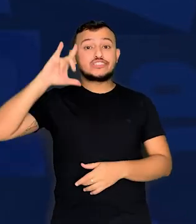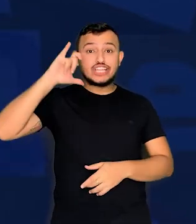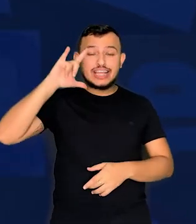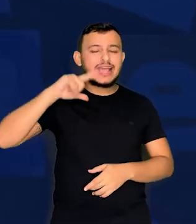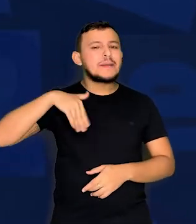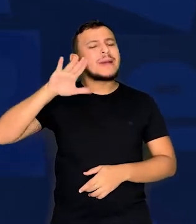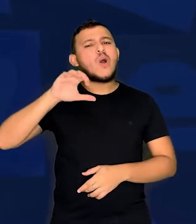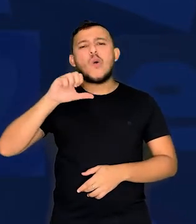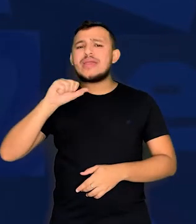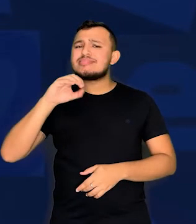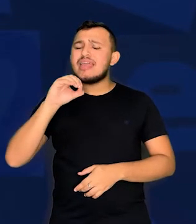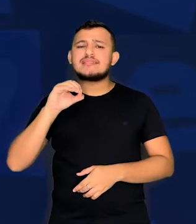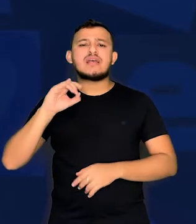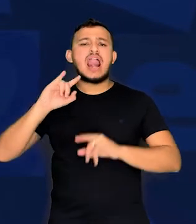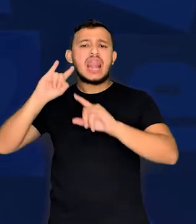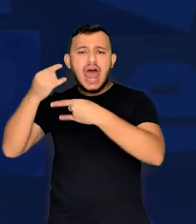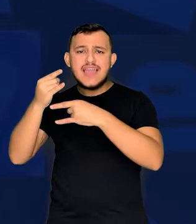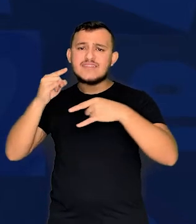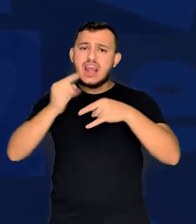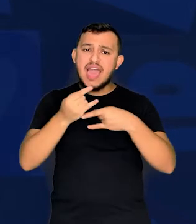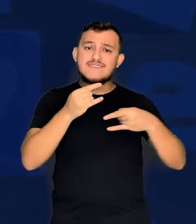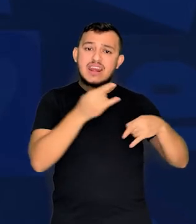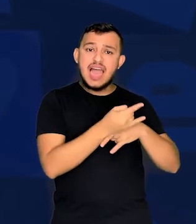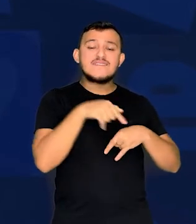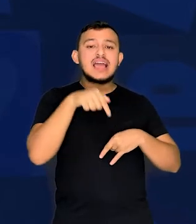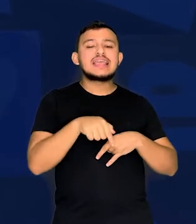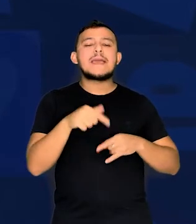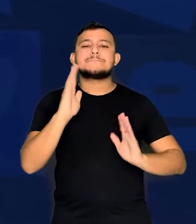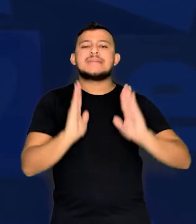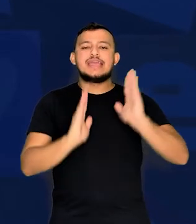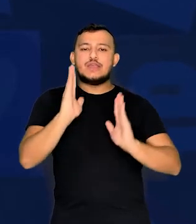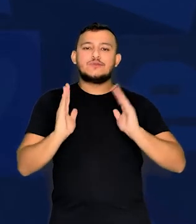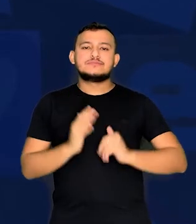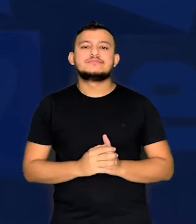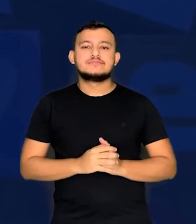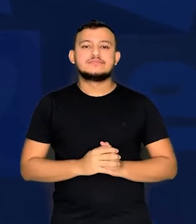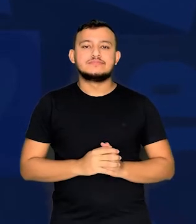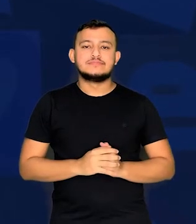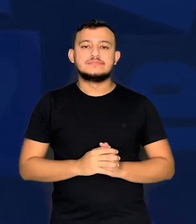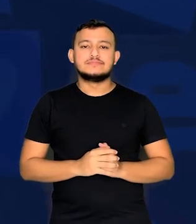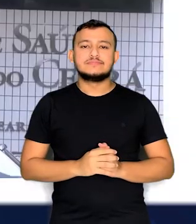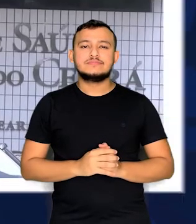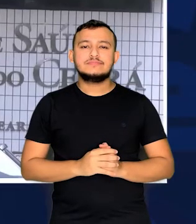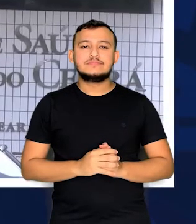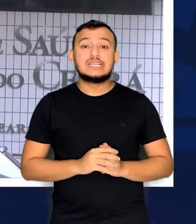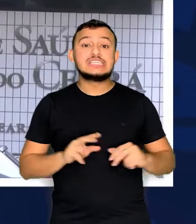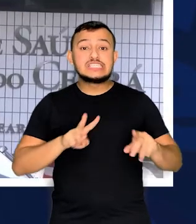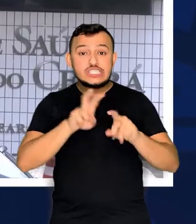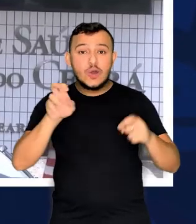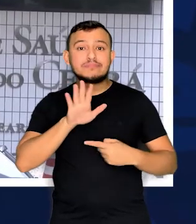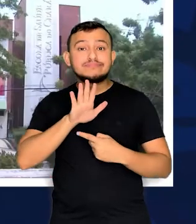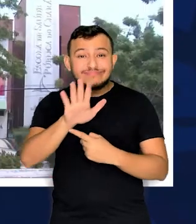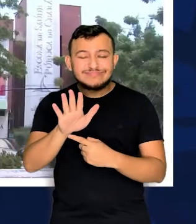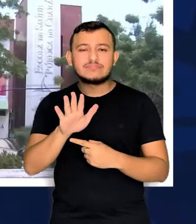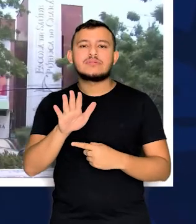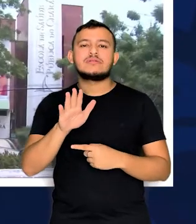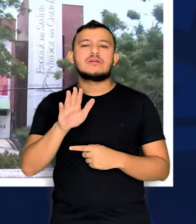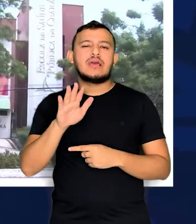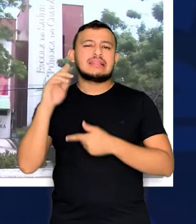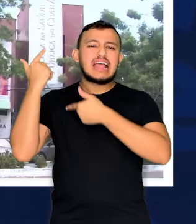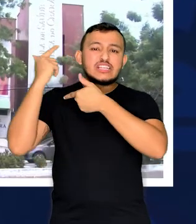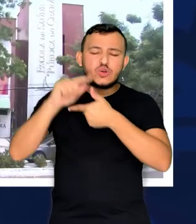Instagram, com quase 80 lives temáticas apenas neste período. As aparições na mídia